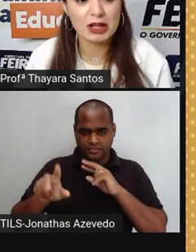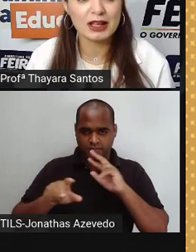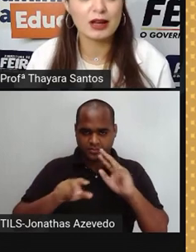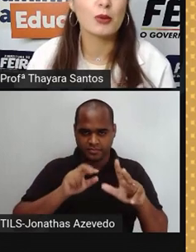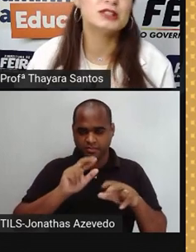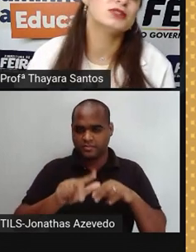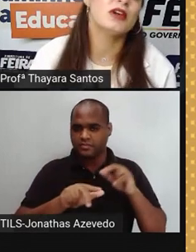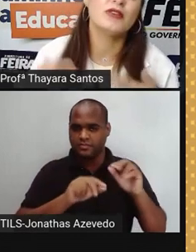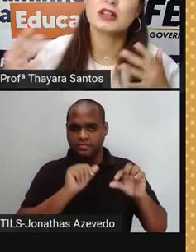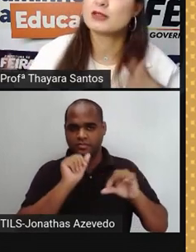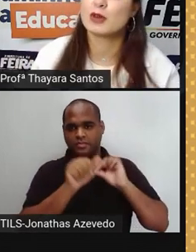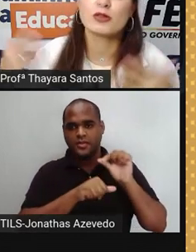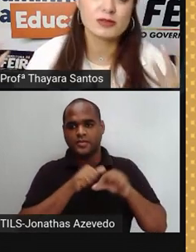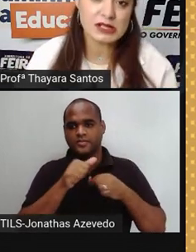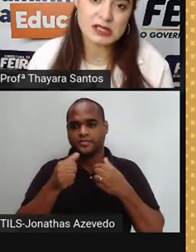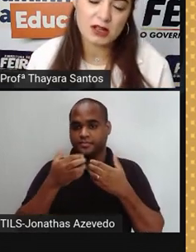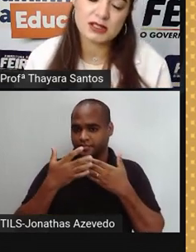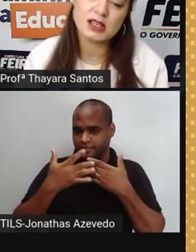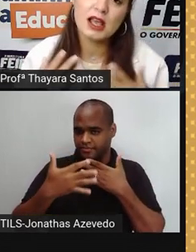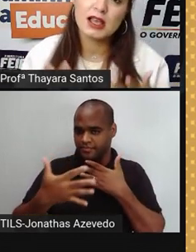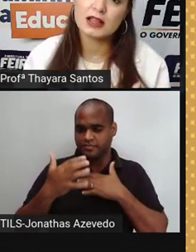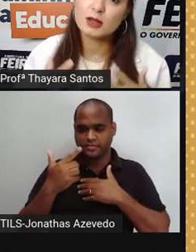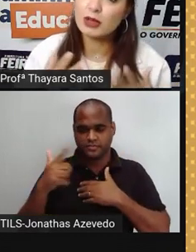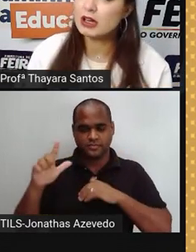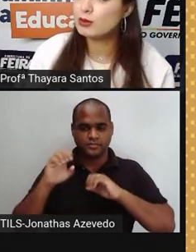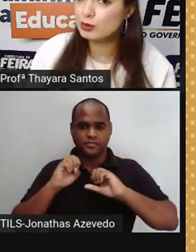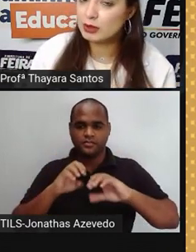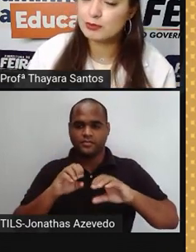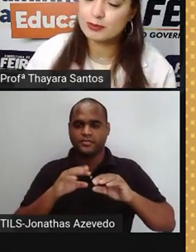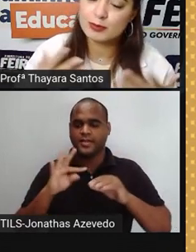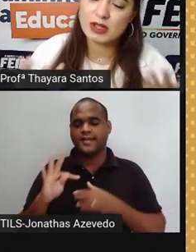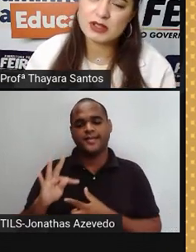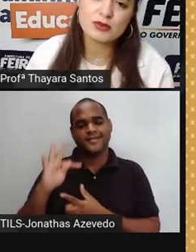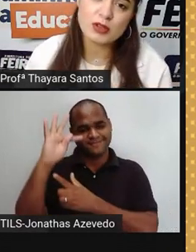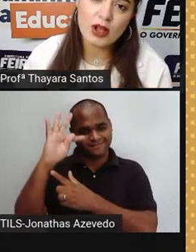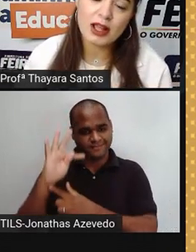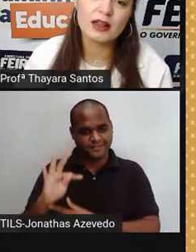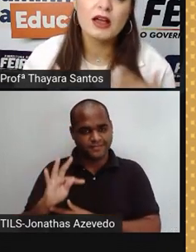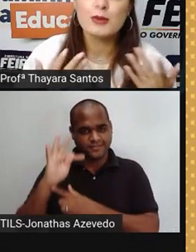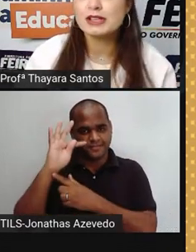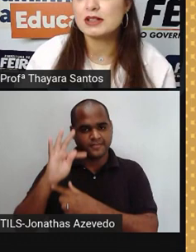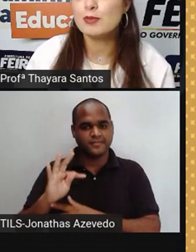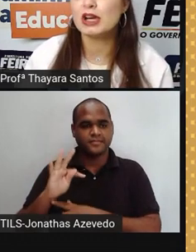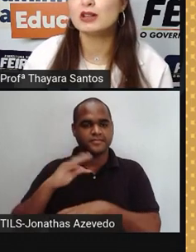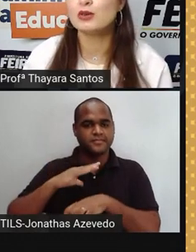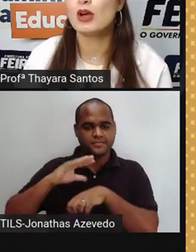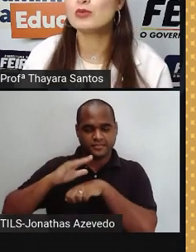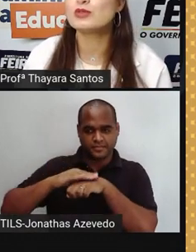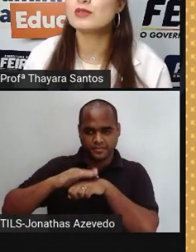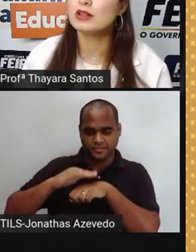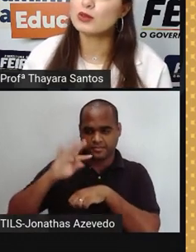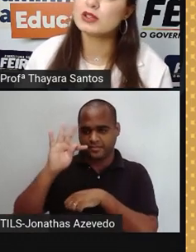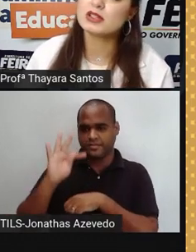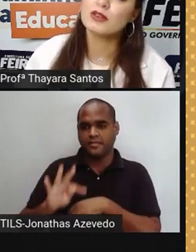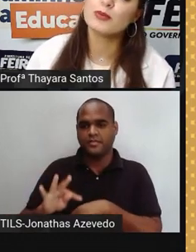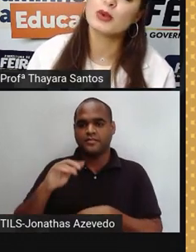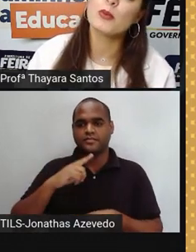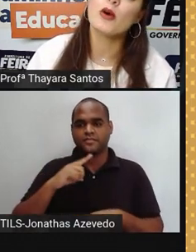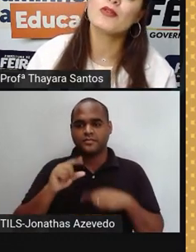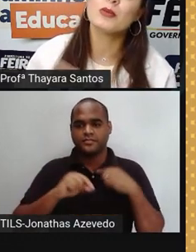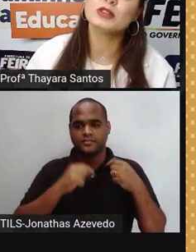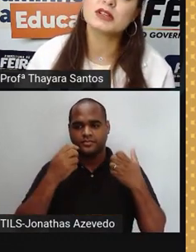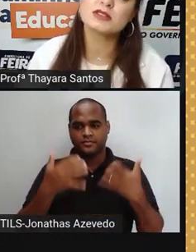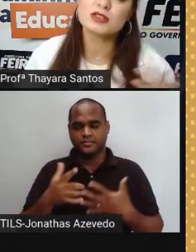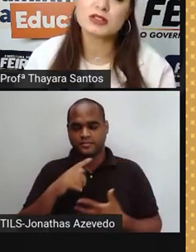estado da matéria, como a gente vai ver nas próximas aulas, é a temperatura. Não só ela, mas a temperatura é um dos fatores que